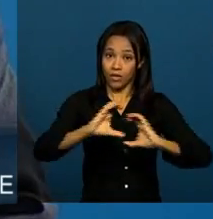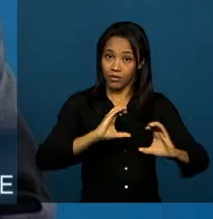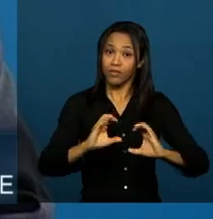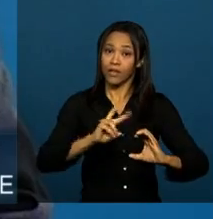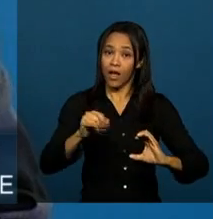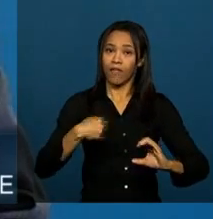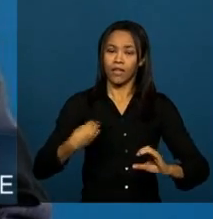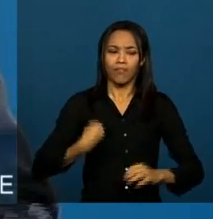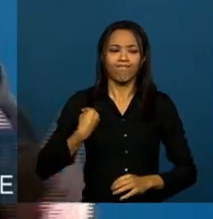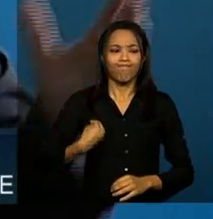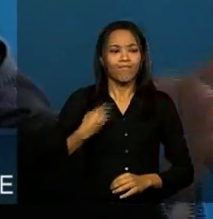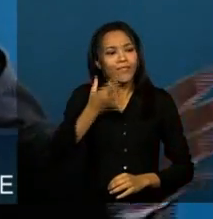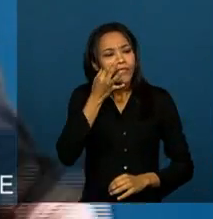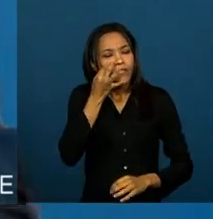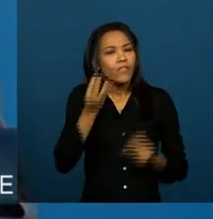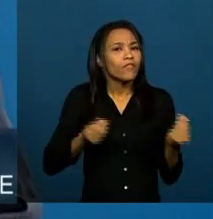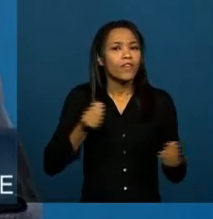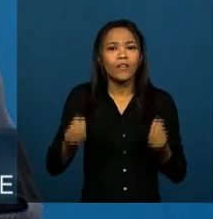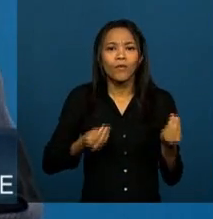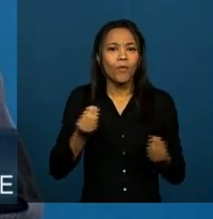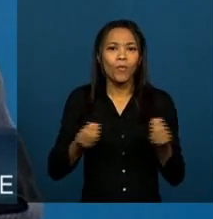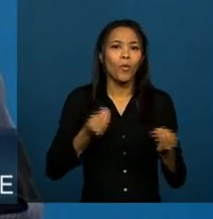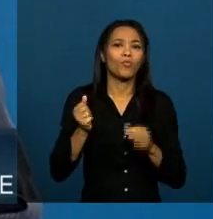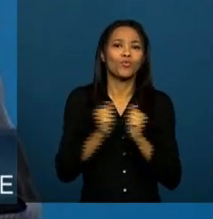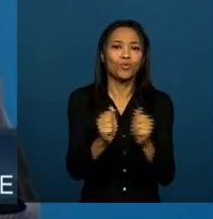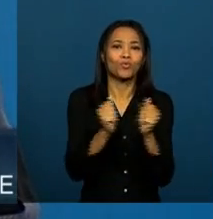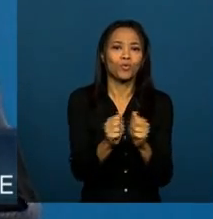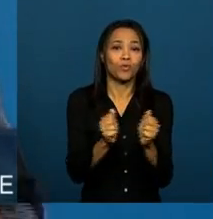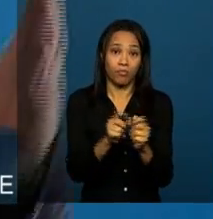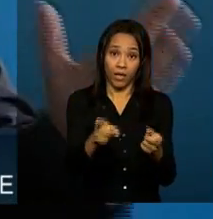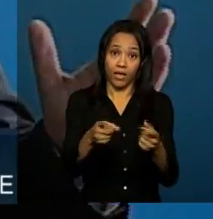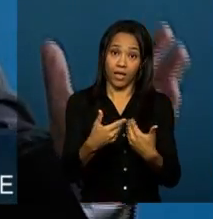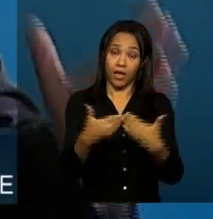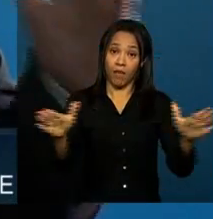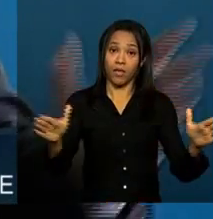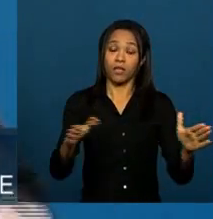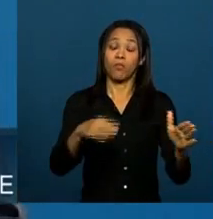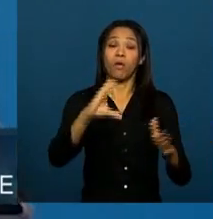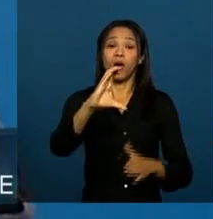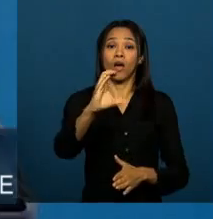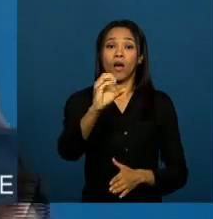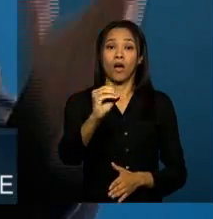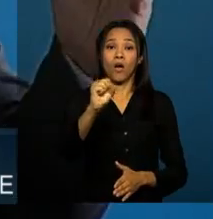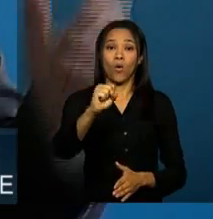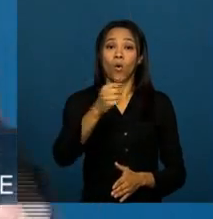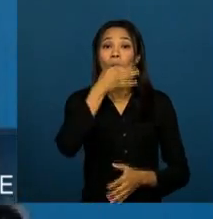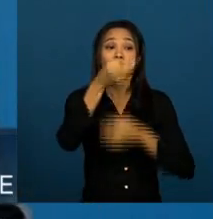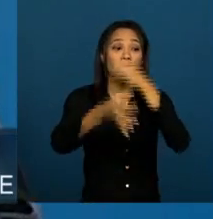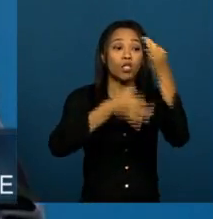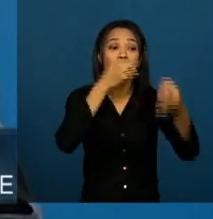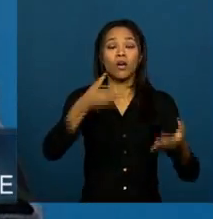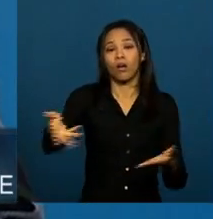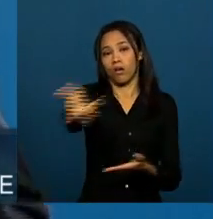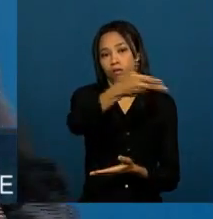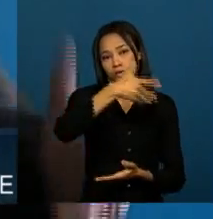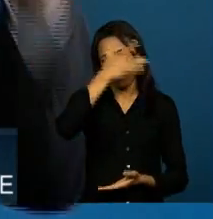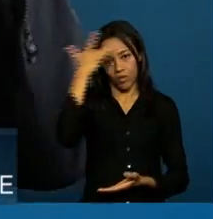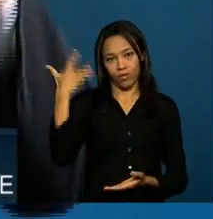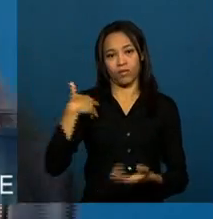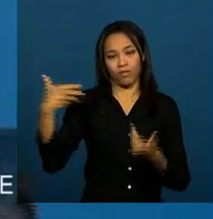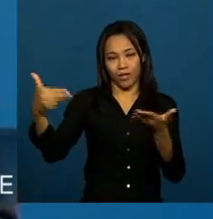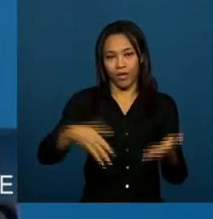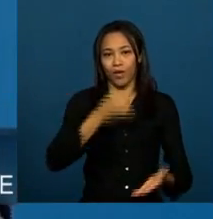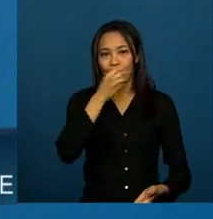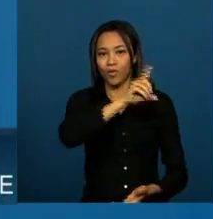para que nós possamos fazer desse processo uma consulta popular realmente democrática e participativa.